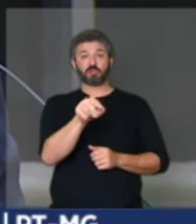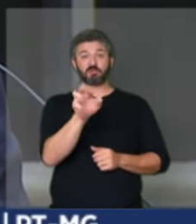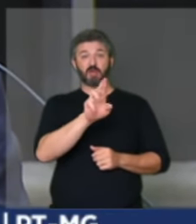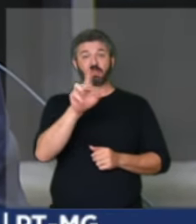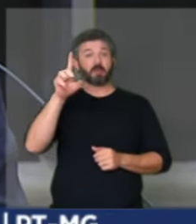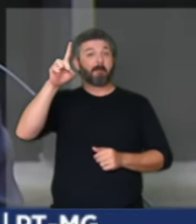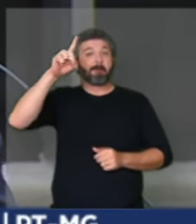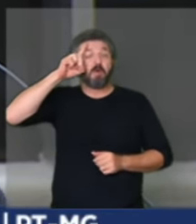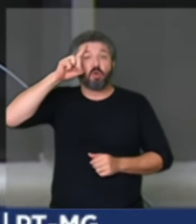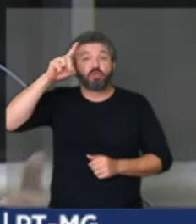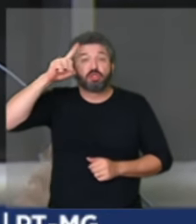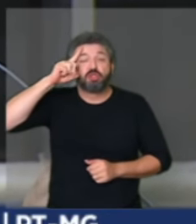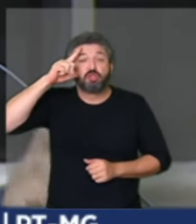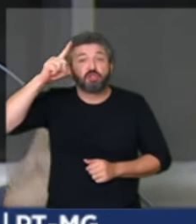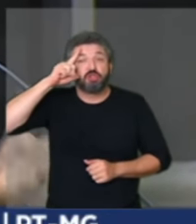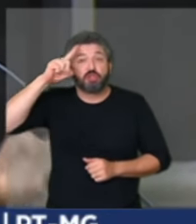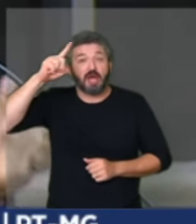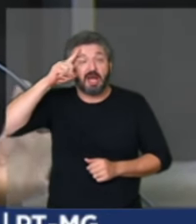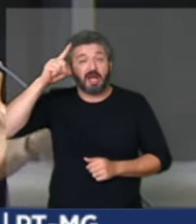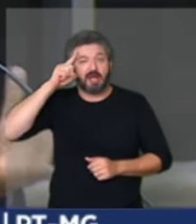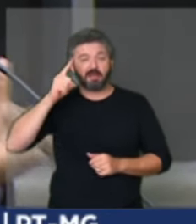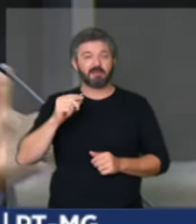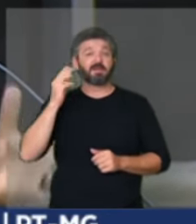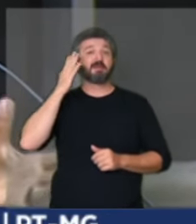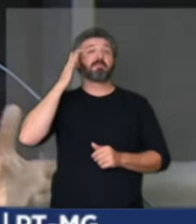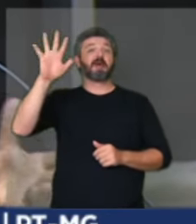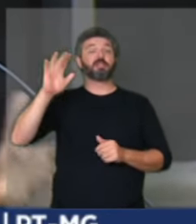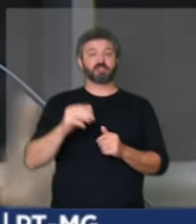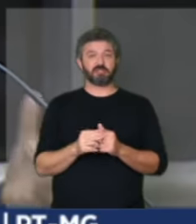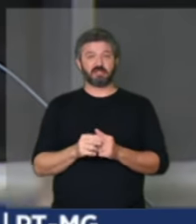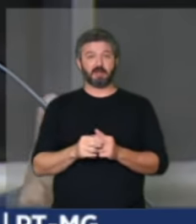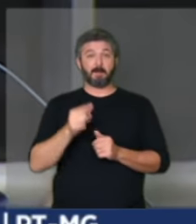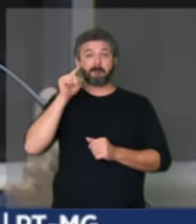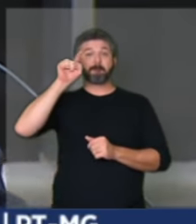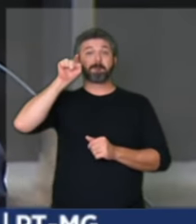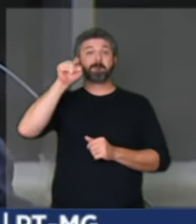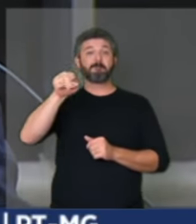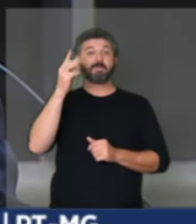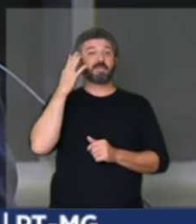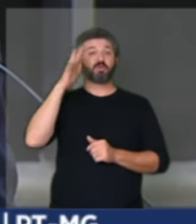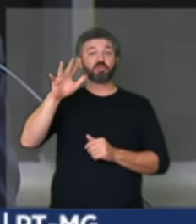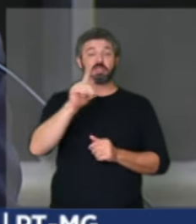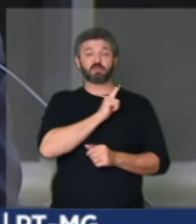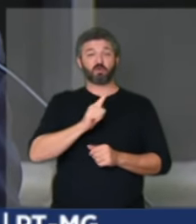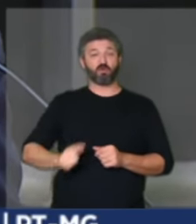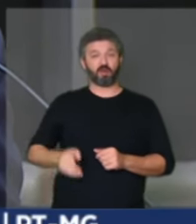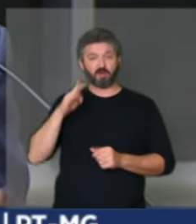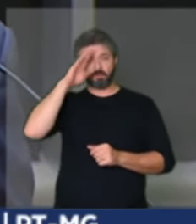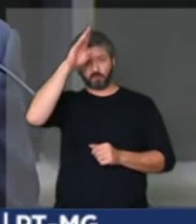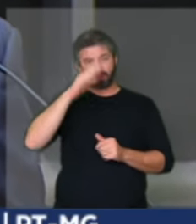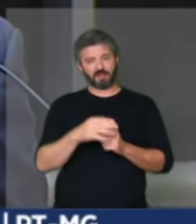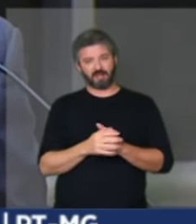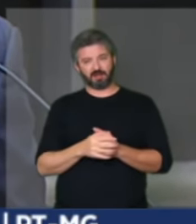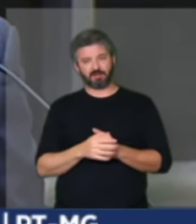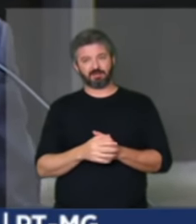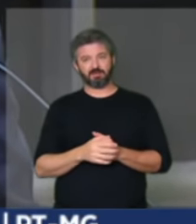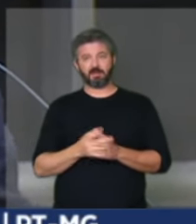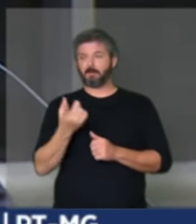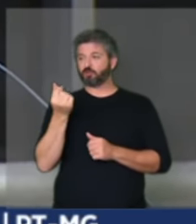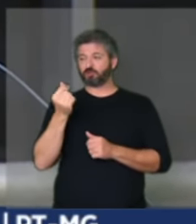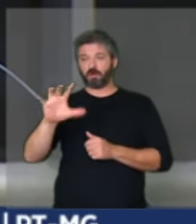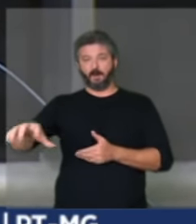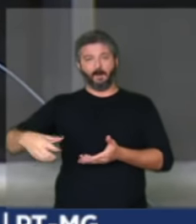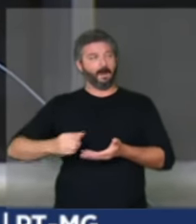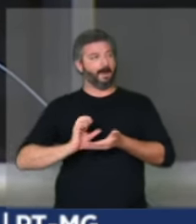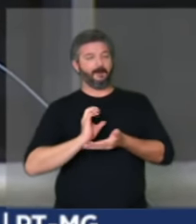imagina mais de mil dias do governo Bolsonaro quanto que ele já ganhou aplicando o recurso